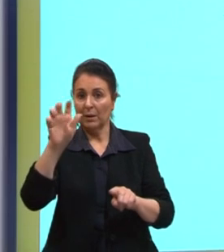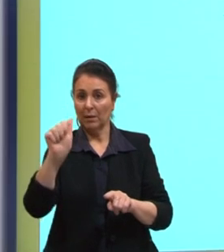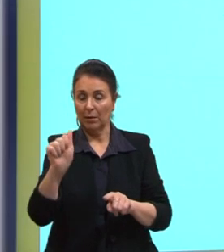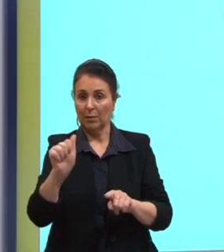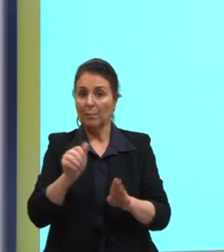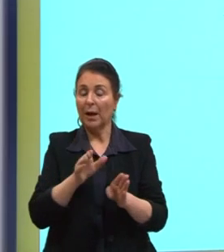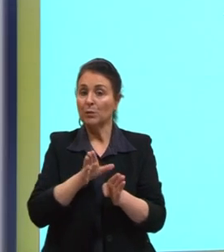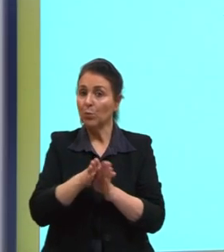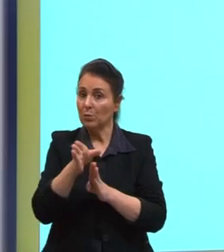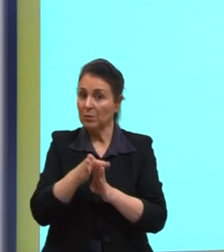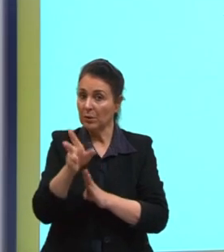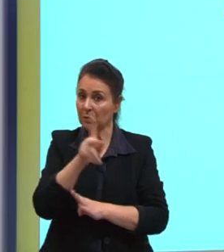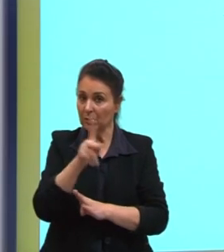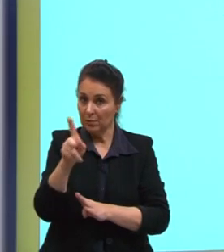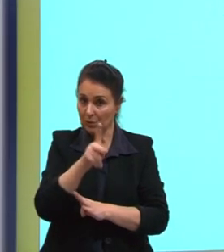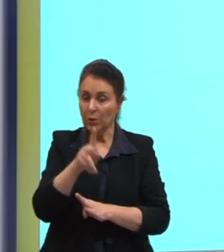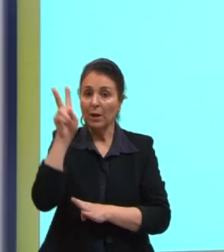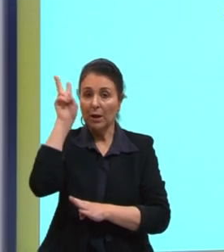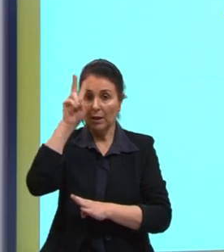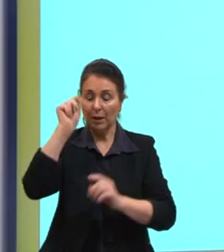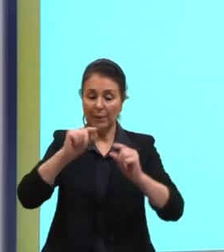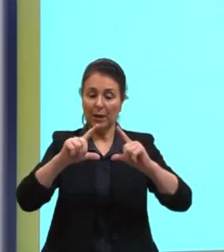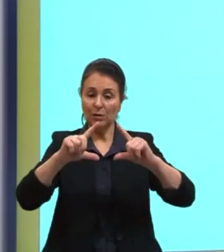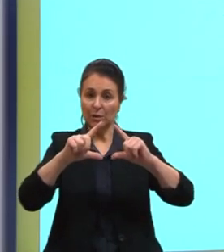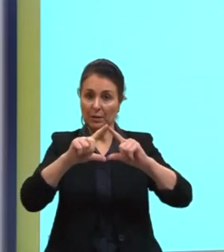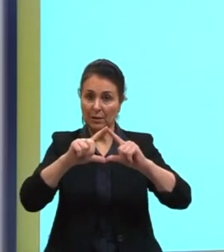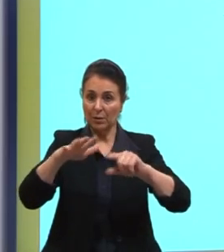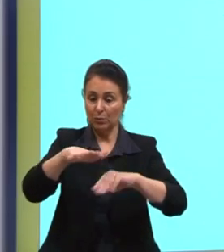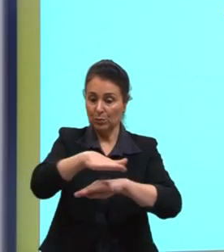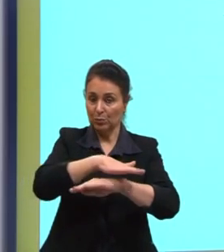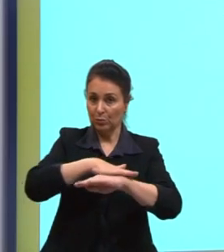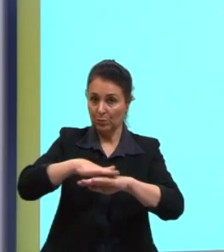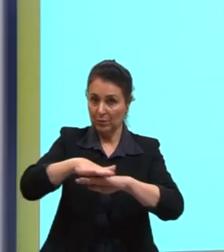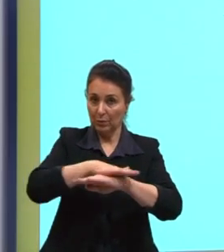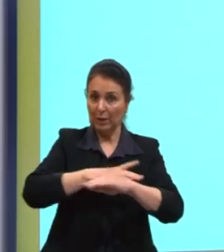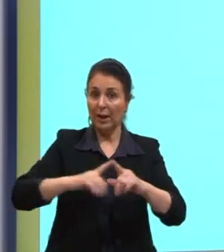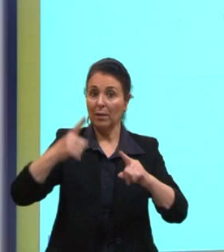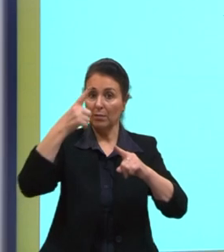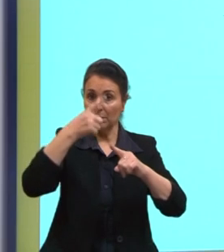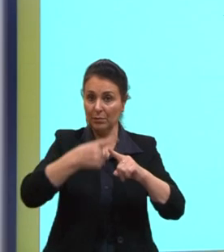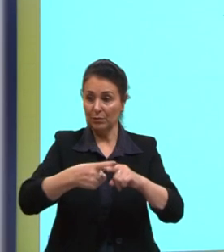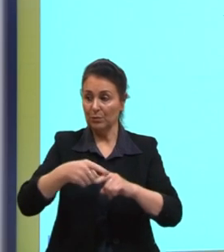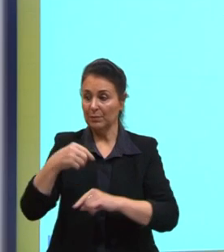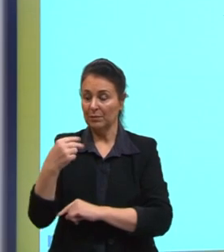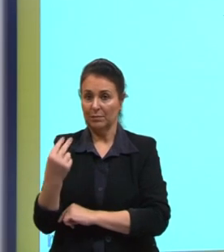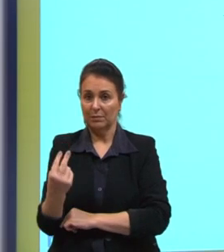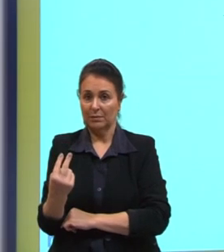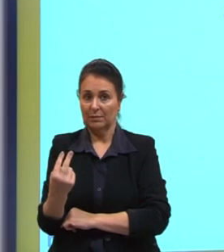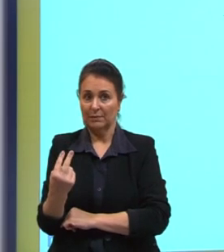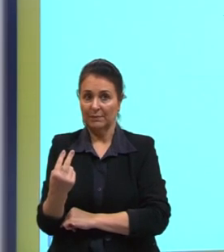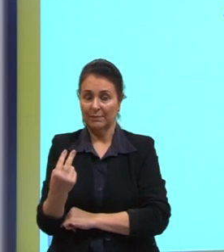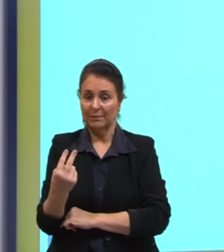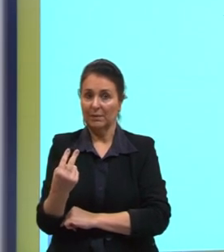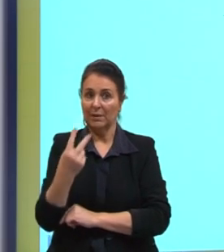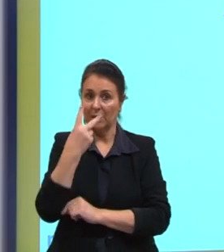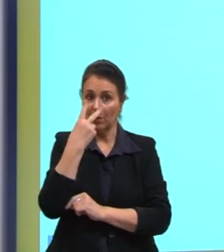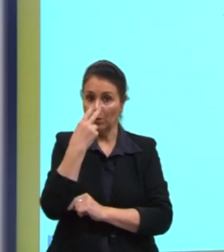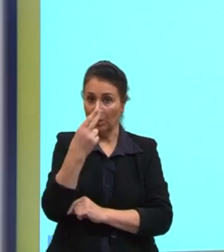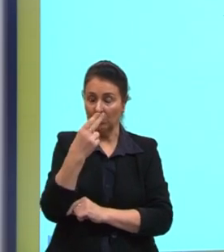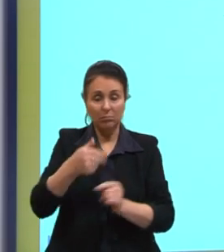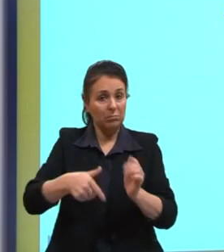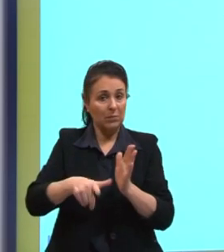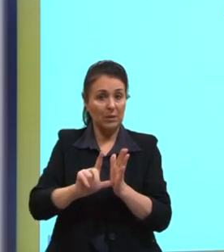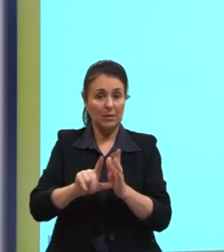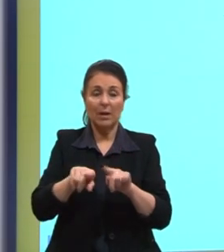vocês a lembrarem que a dilatação superficial divide, multiplica por 2. É a mesma coisa de